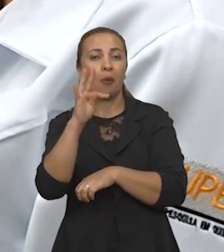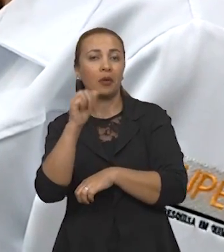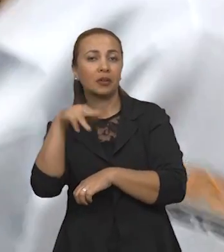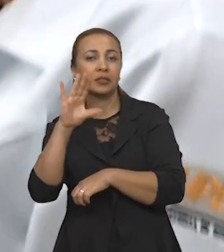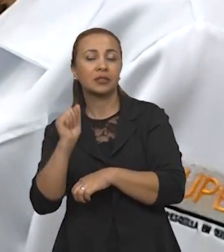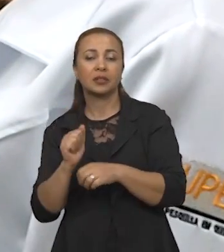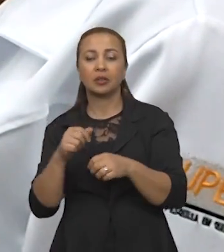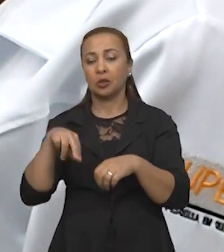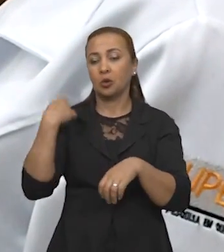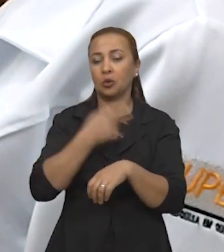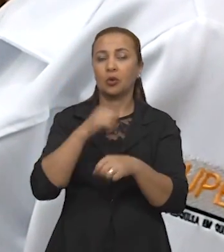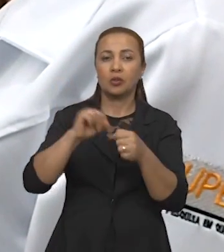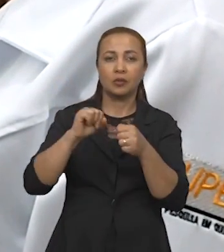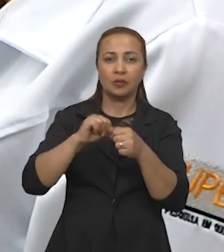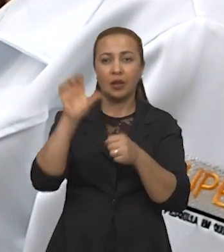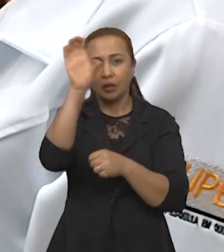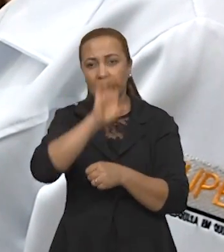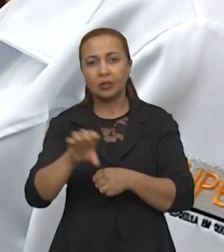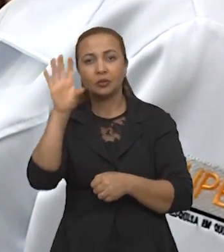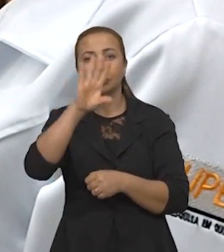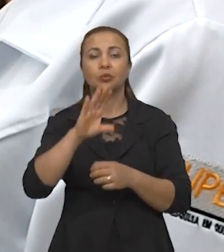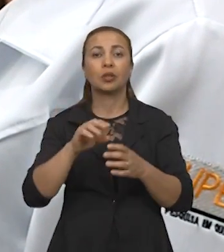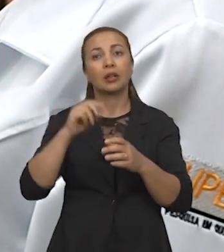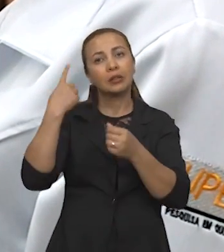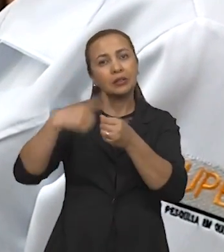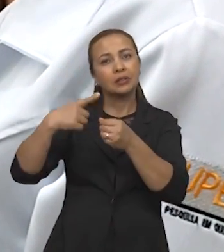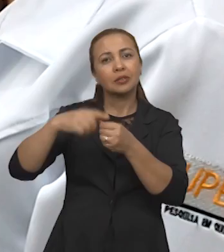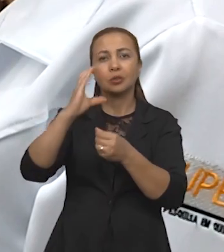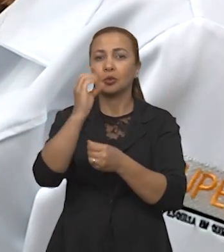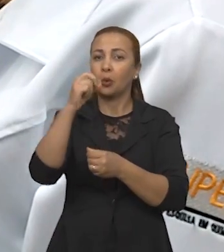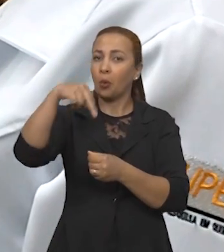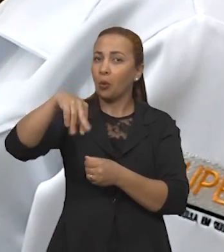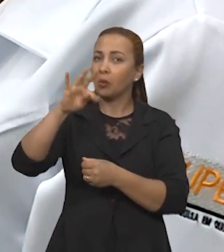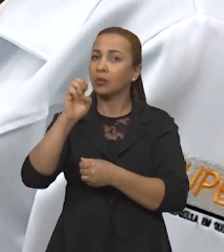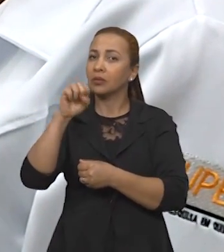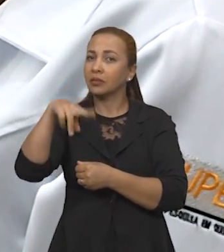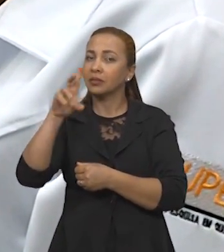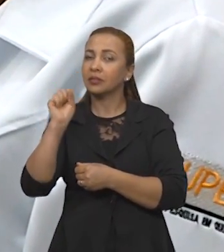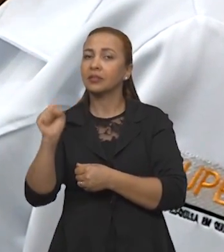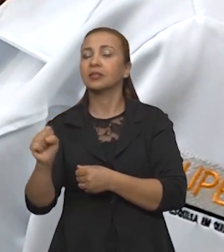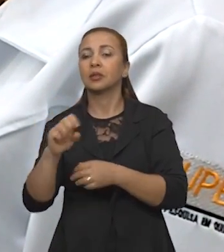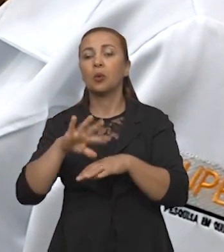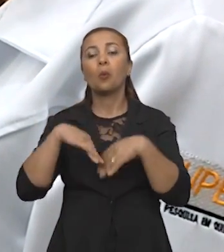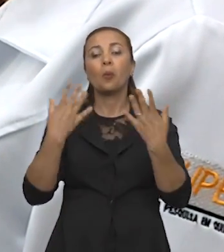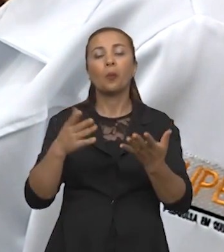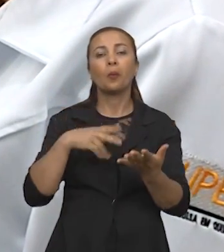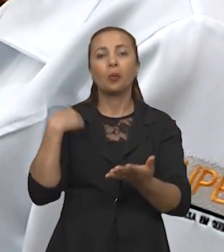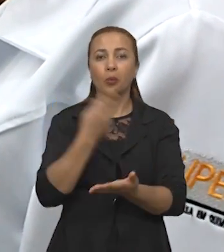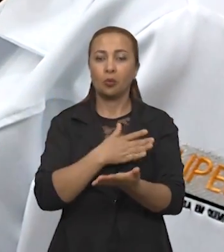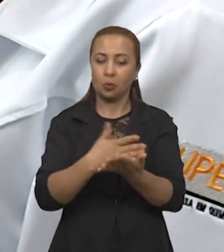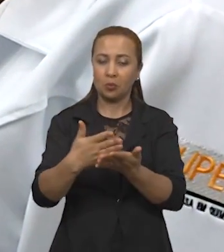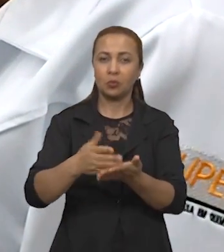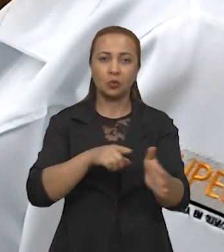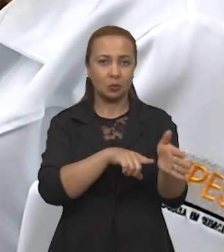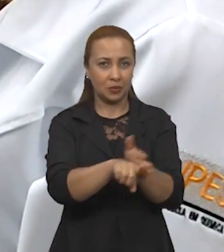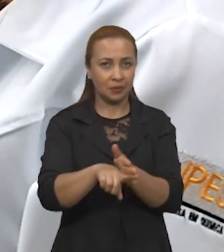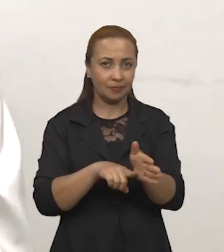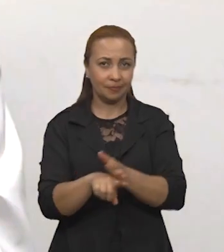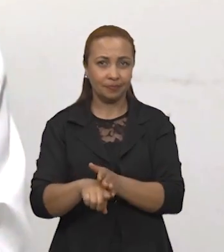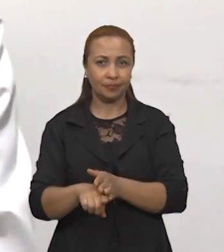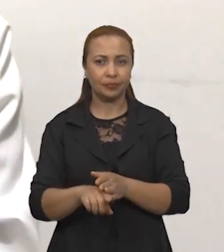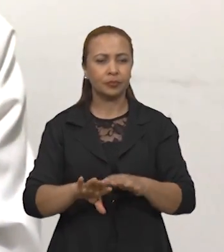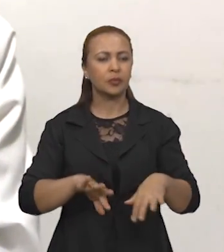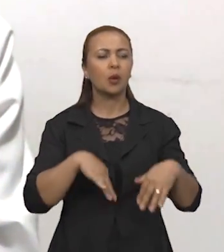nós fizemos na região de contendas do Sincorá, logo quando nós iniciamos as pesquisas.